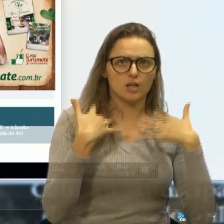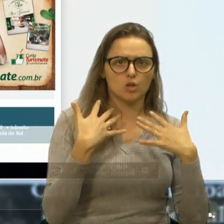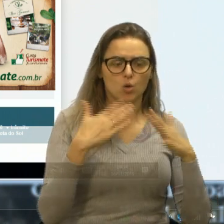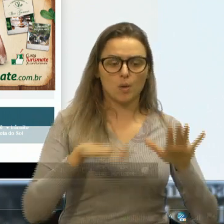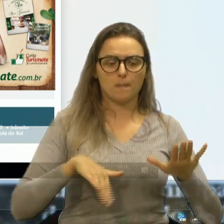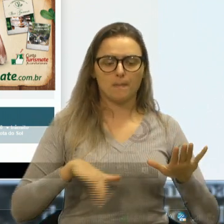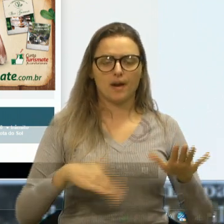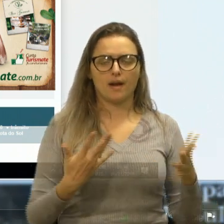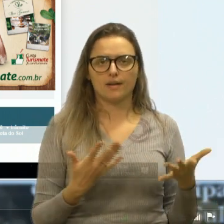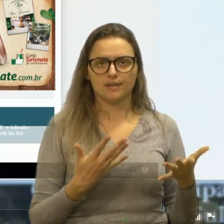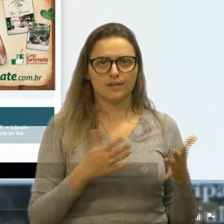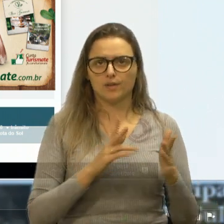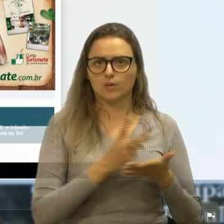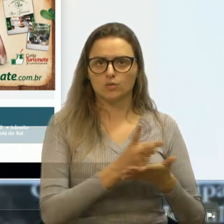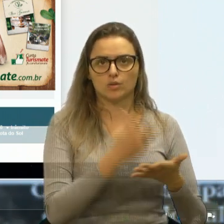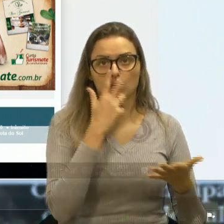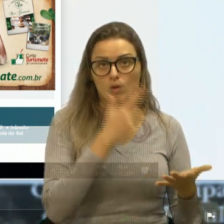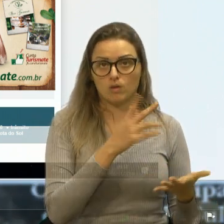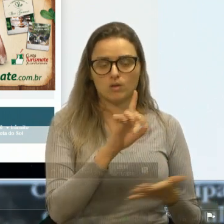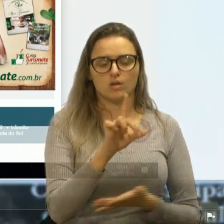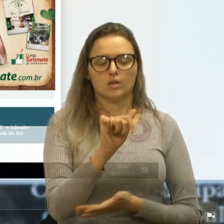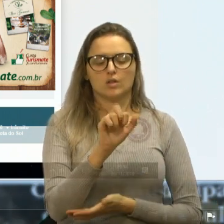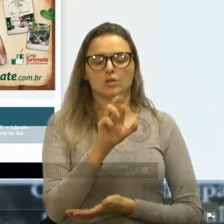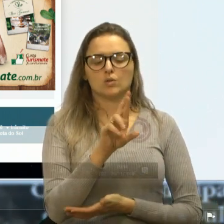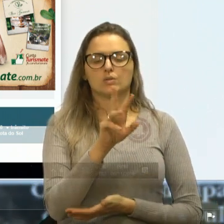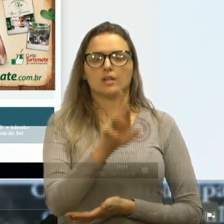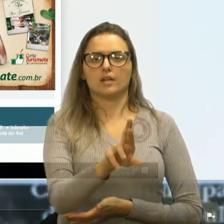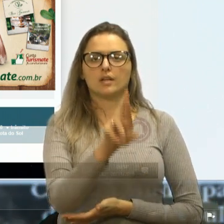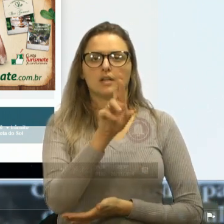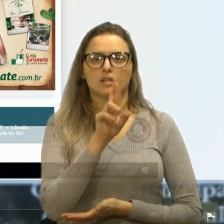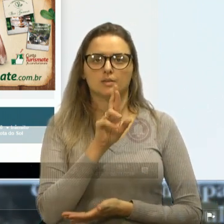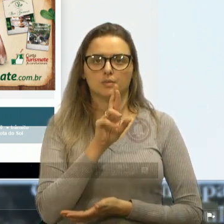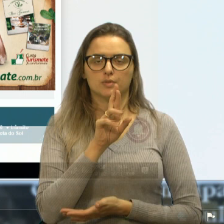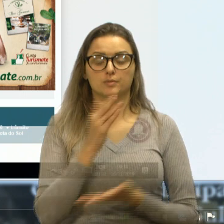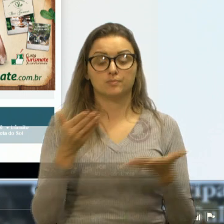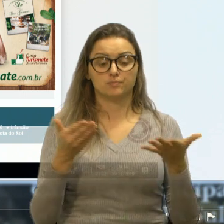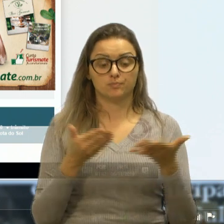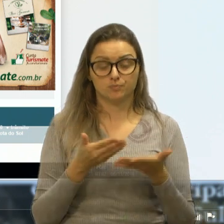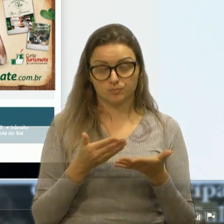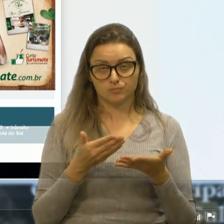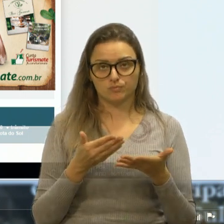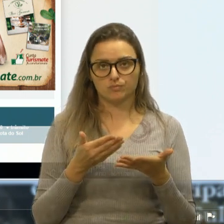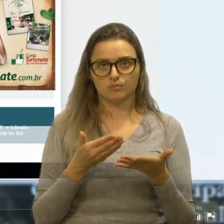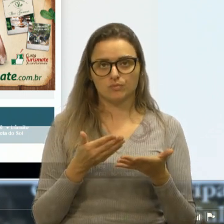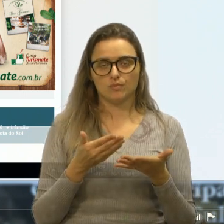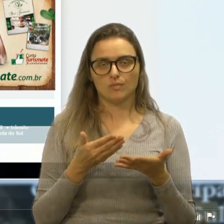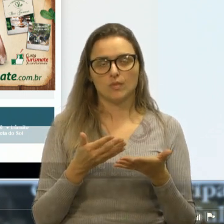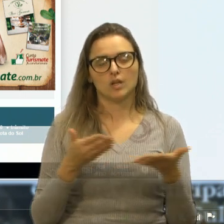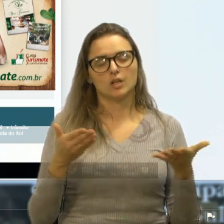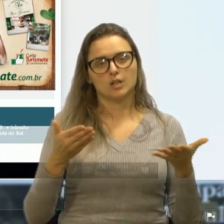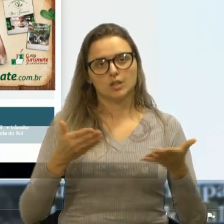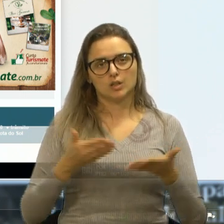E o Dair foi a nota que eles disseram ontem, que vinha hoje, que vinha hoje